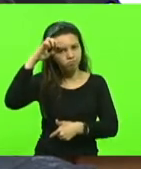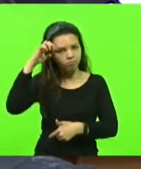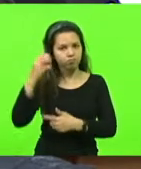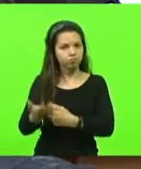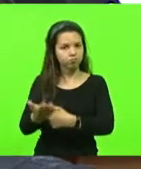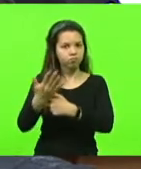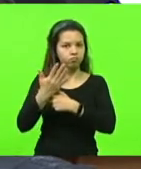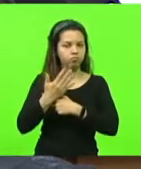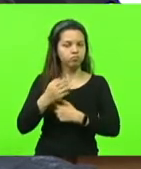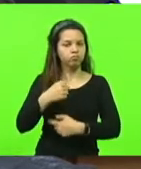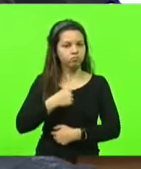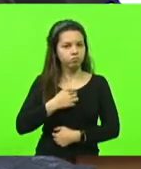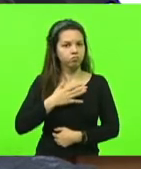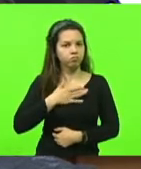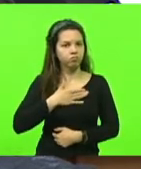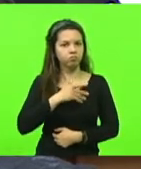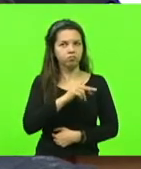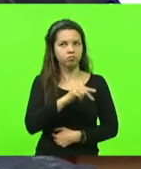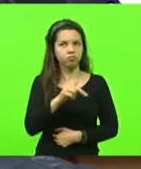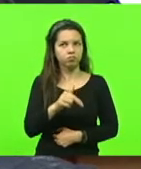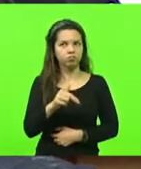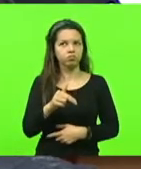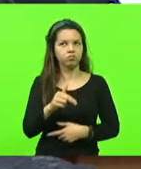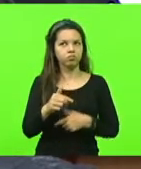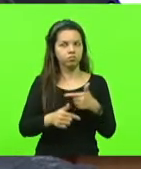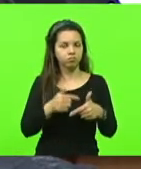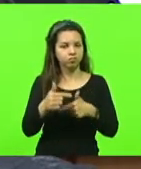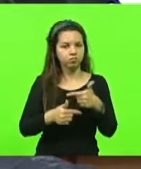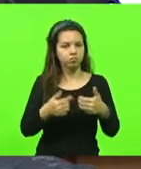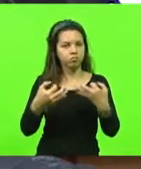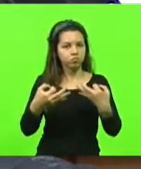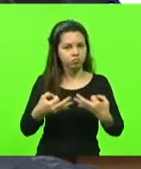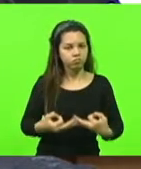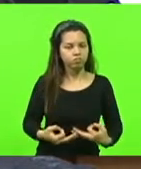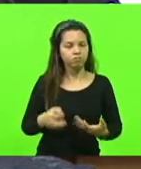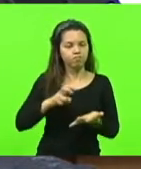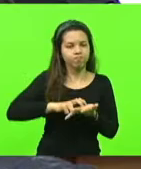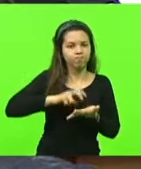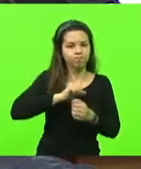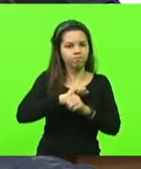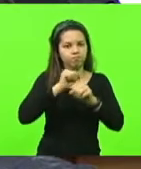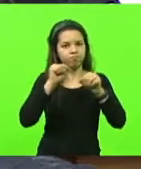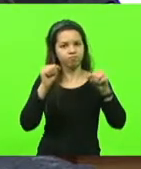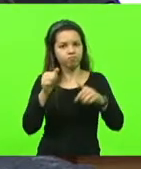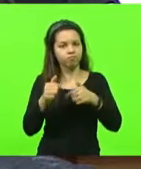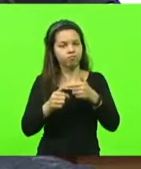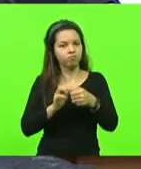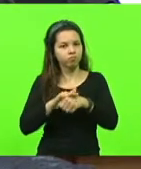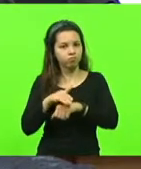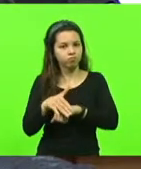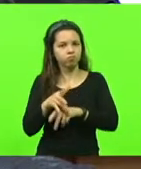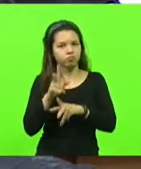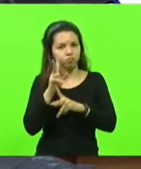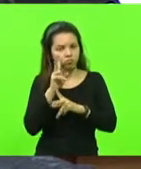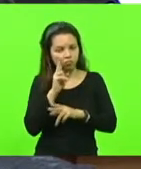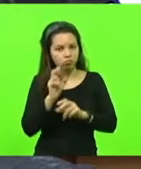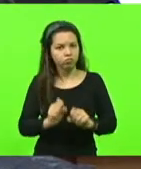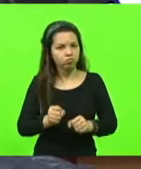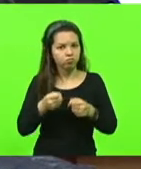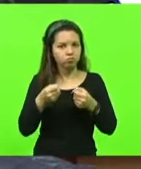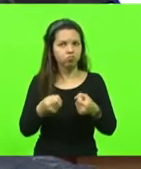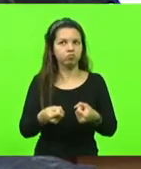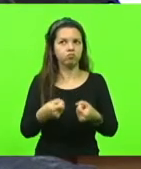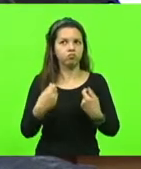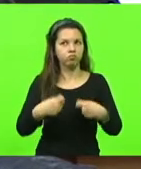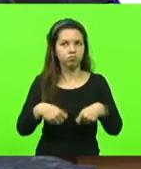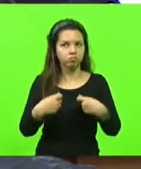meus irmãos, sempre com um trabalho honesto, acordando cedo, dormindo tarde, se esforçando muito. Entretanto, eu sou obrigado a admitir